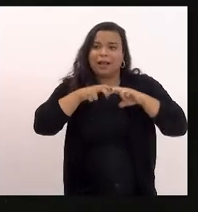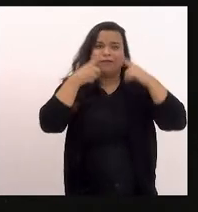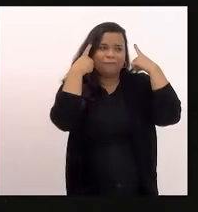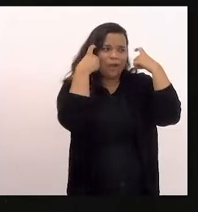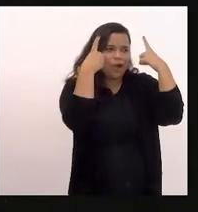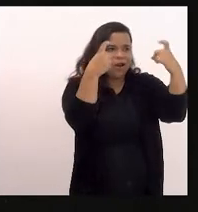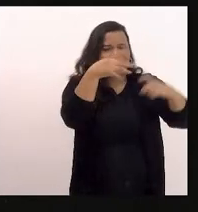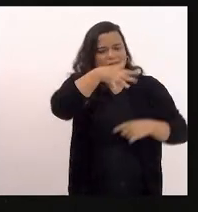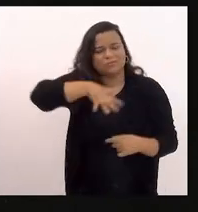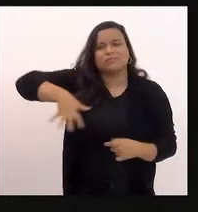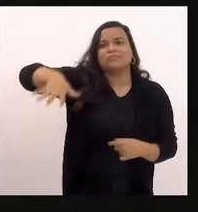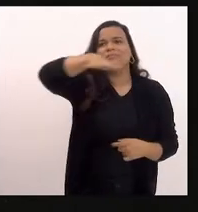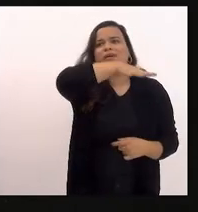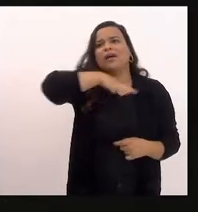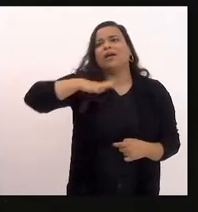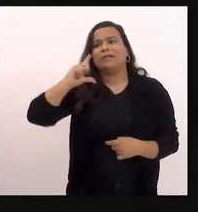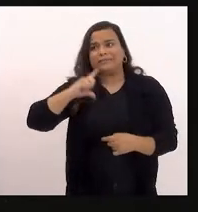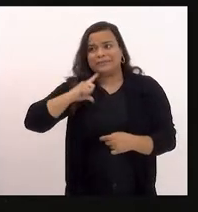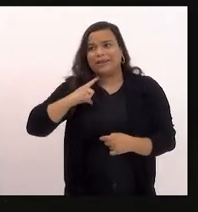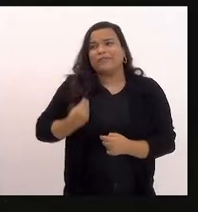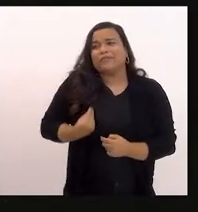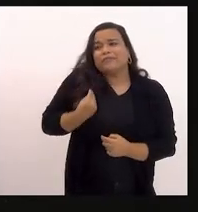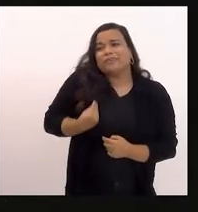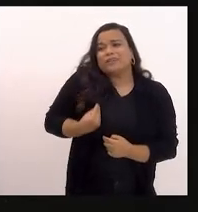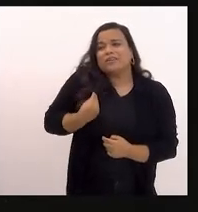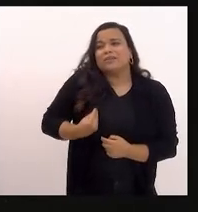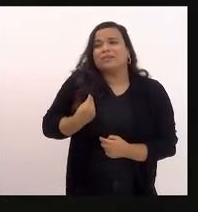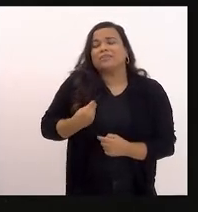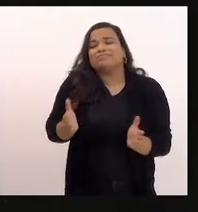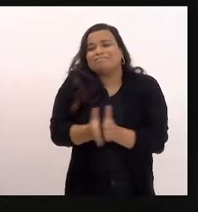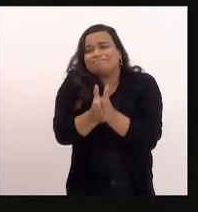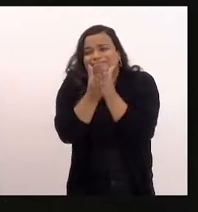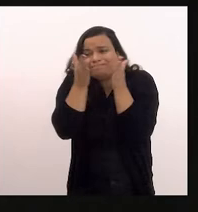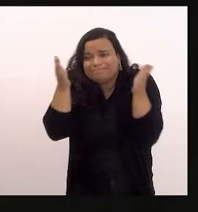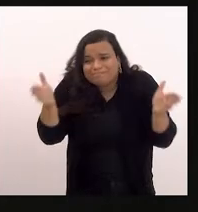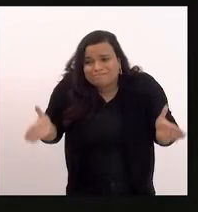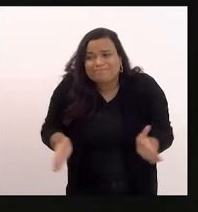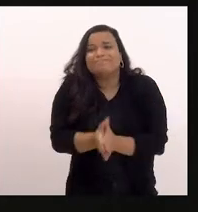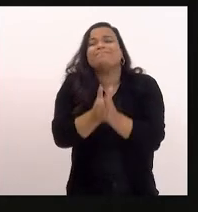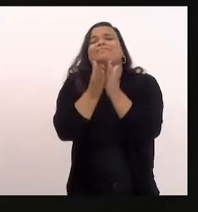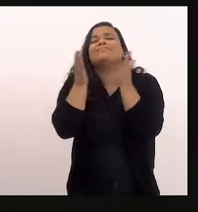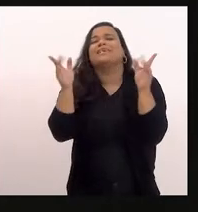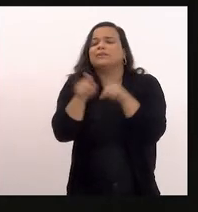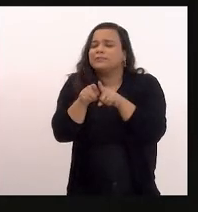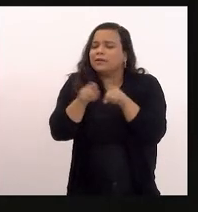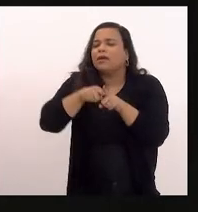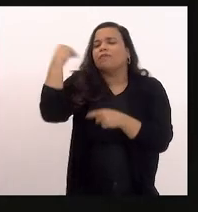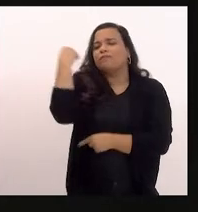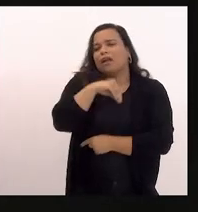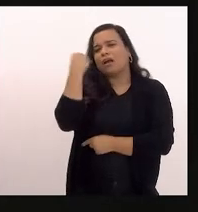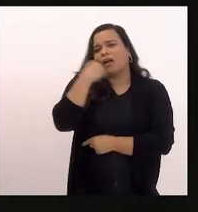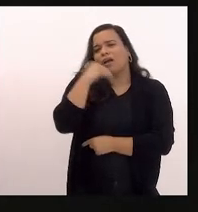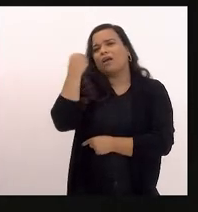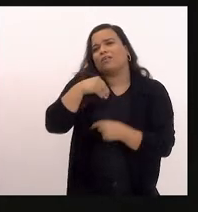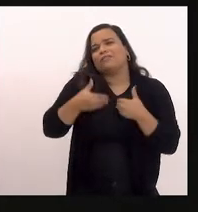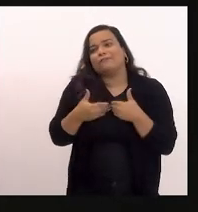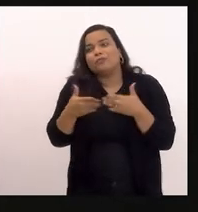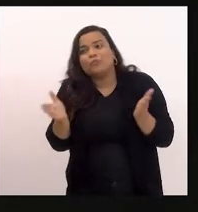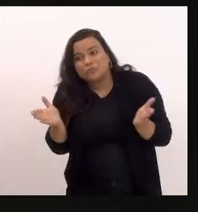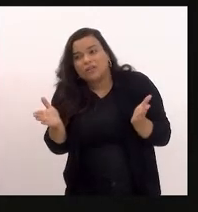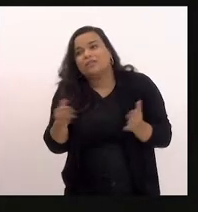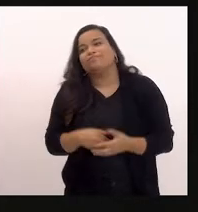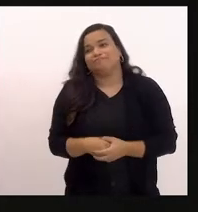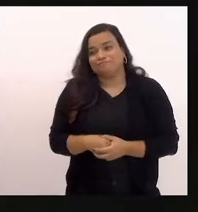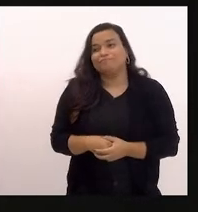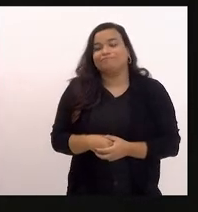nesses territórios vão viver numa situação de pobreza e vulnerabilidade então se faz horas